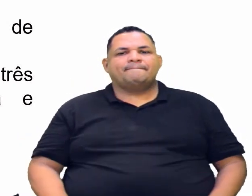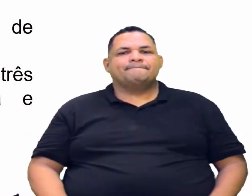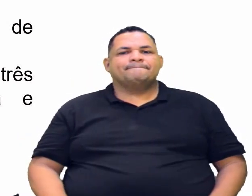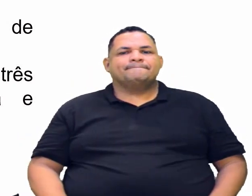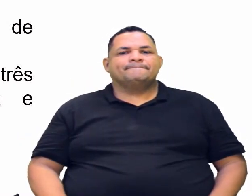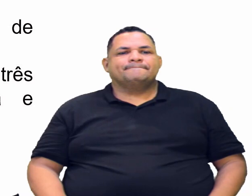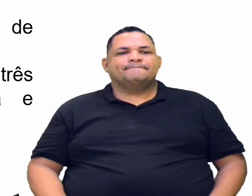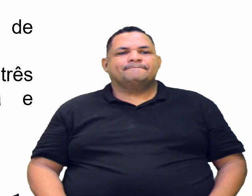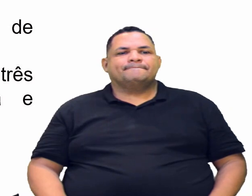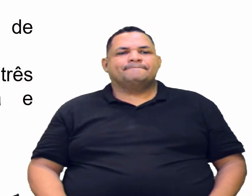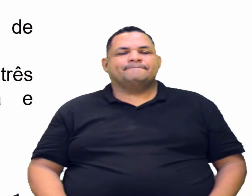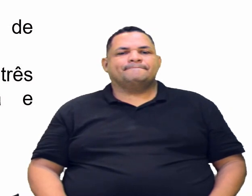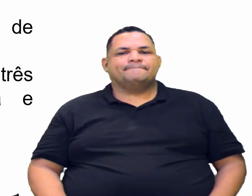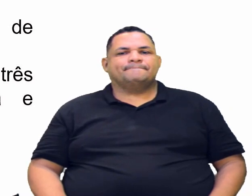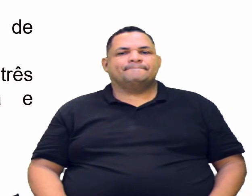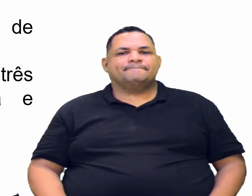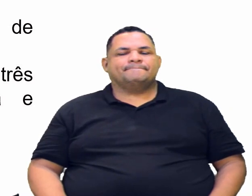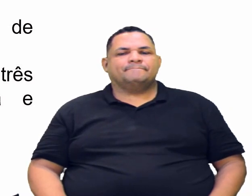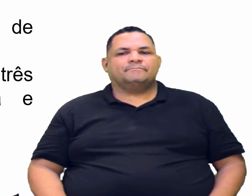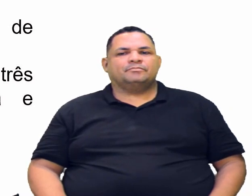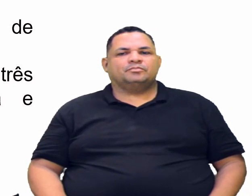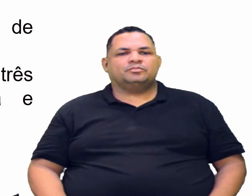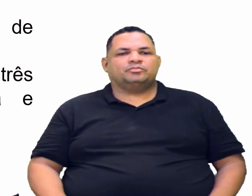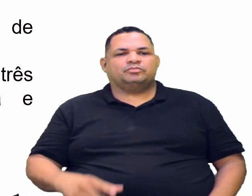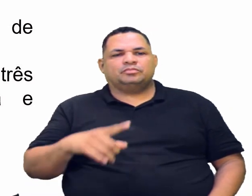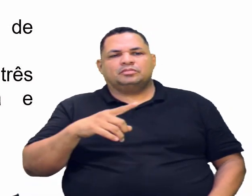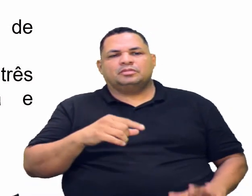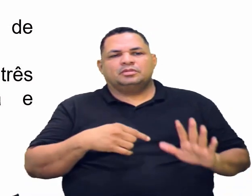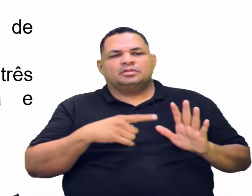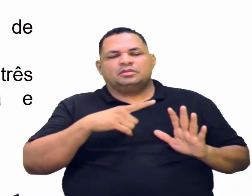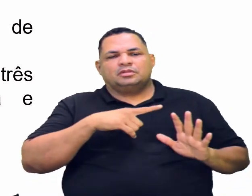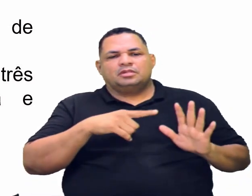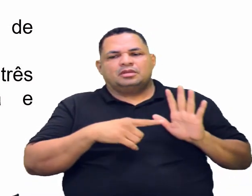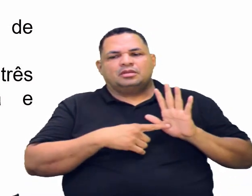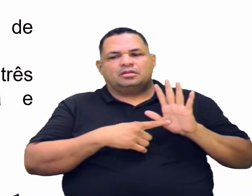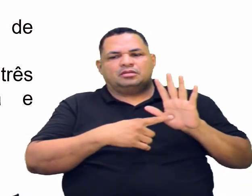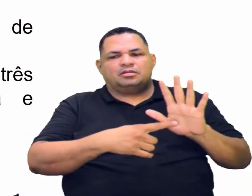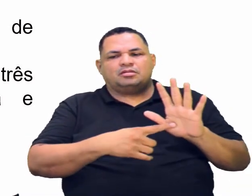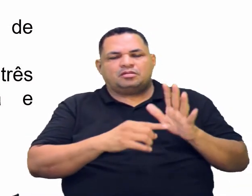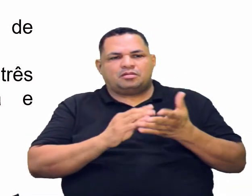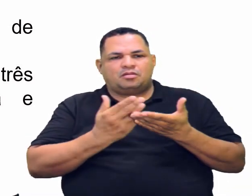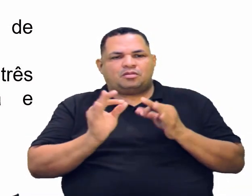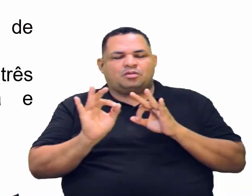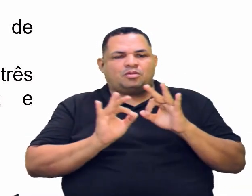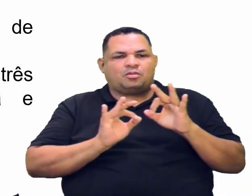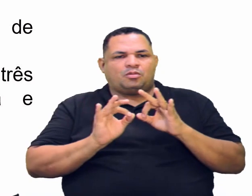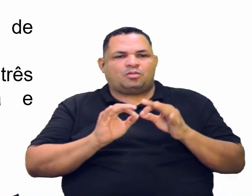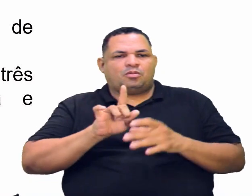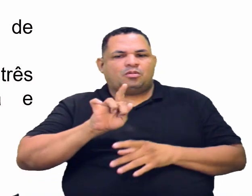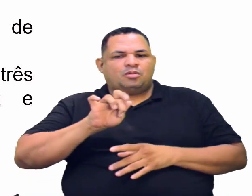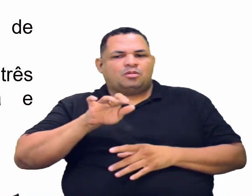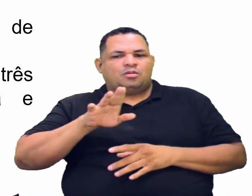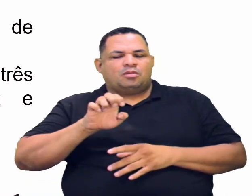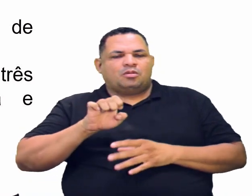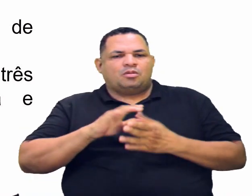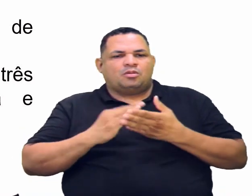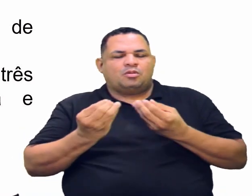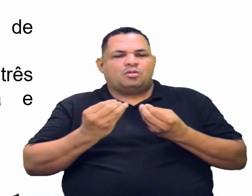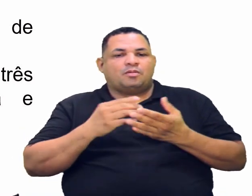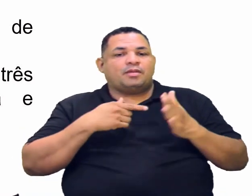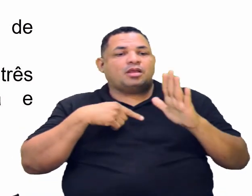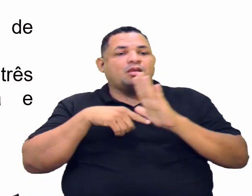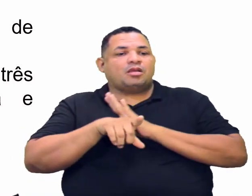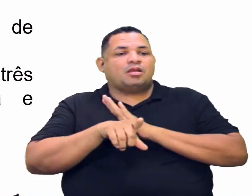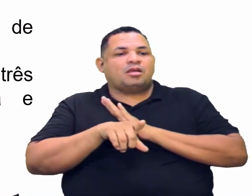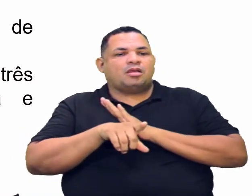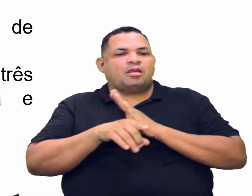propanal. E aí, ele dá a representação genérica de como foi essa reação e pede,